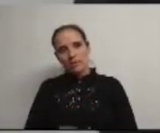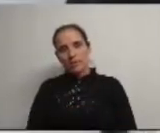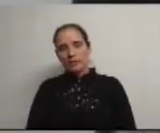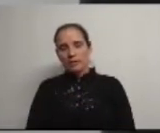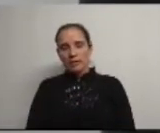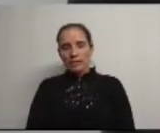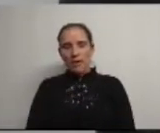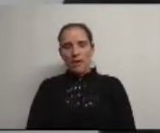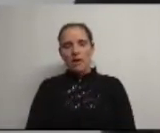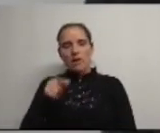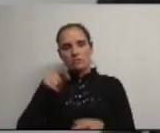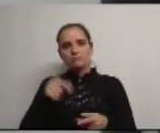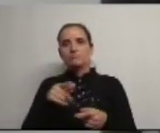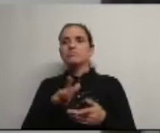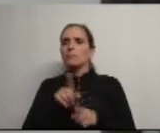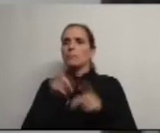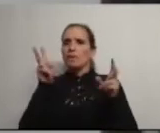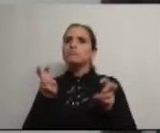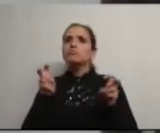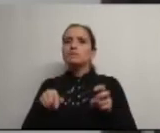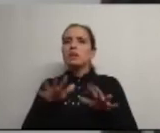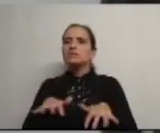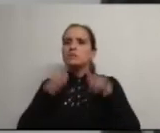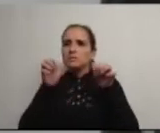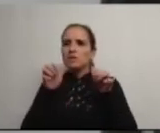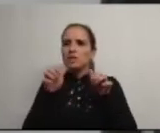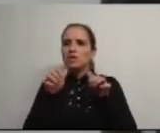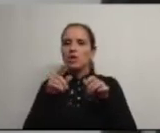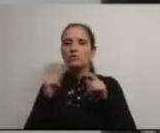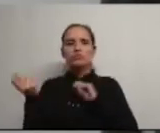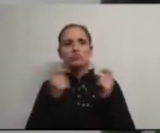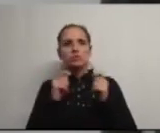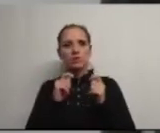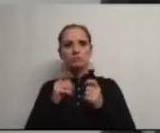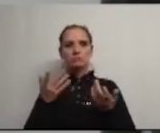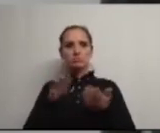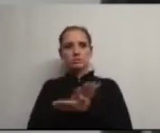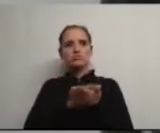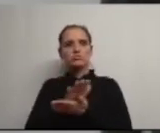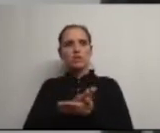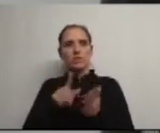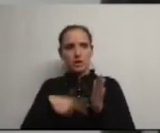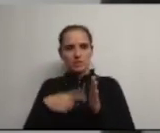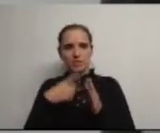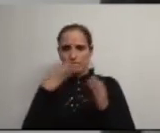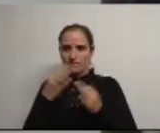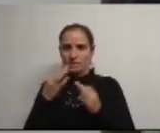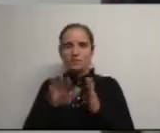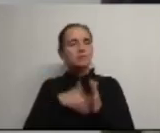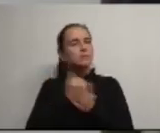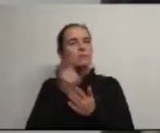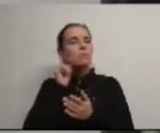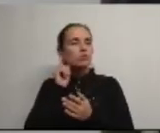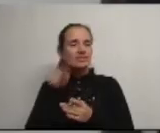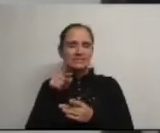Destina-se esta sessão extraordinária da Assembleia Municipal de Águeda à discussão do Estado do Conselho É sempre importante